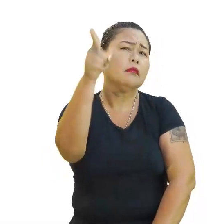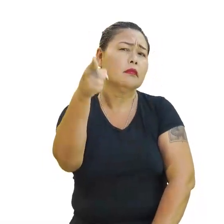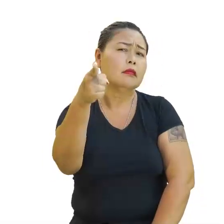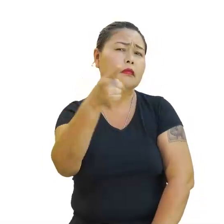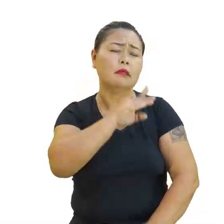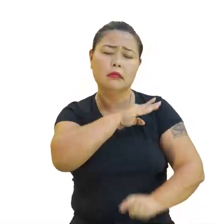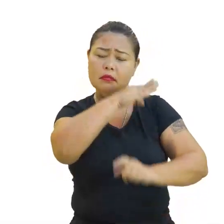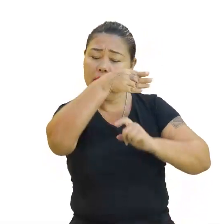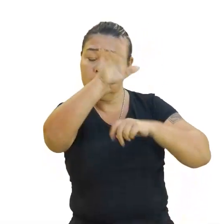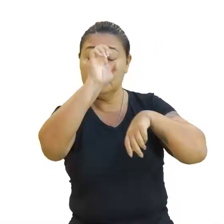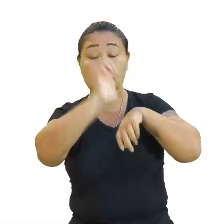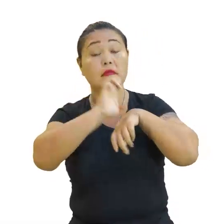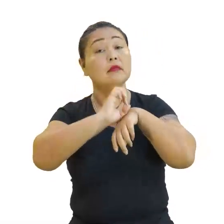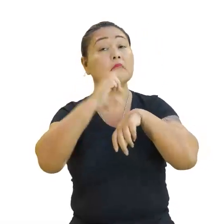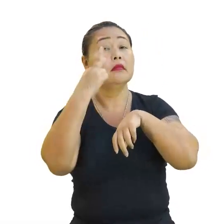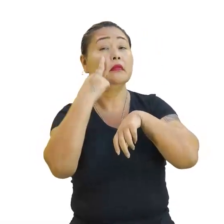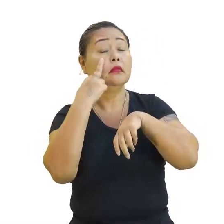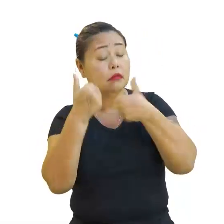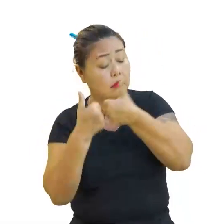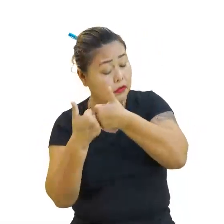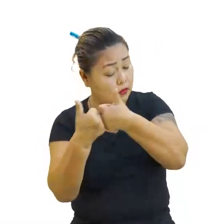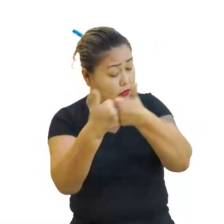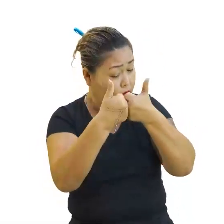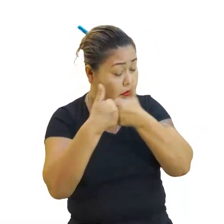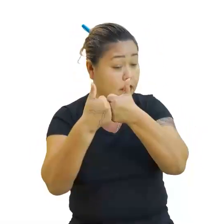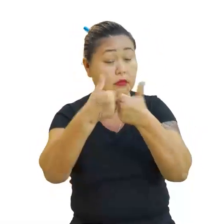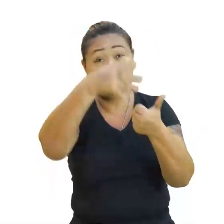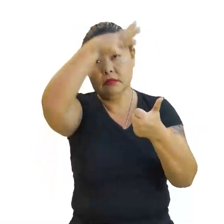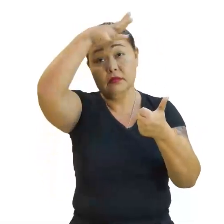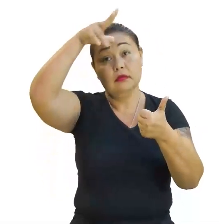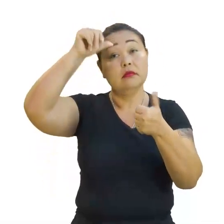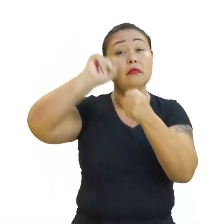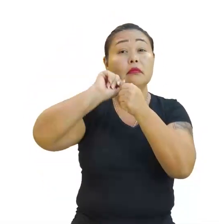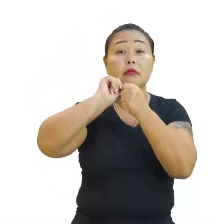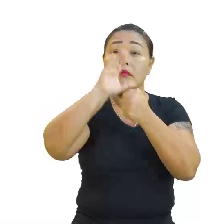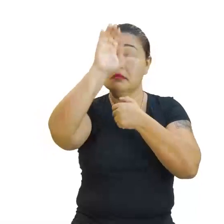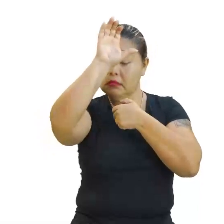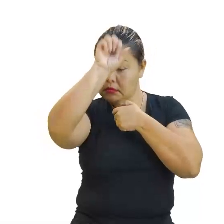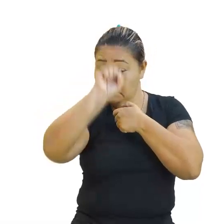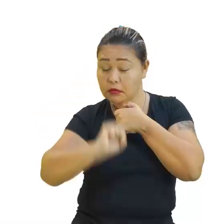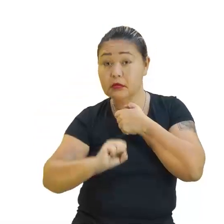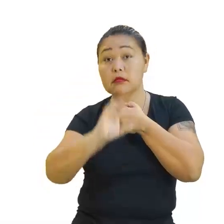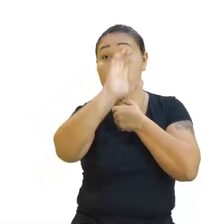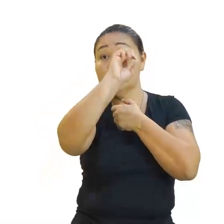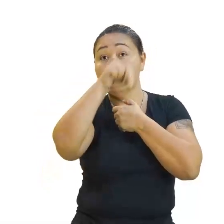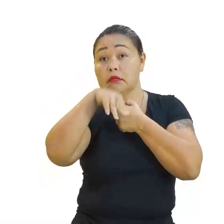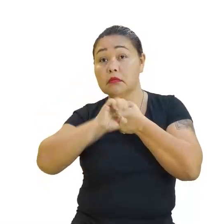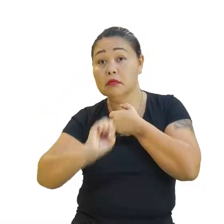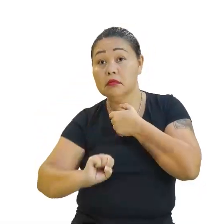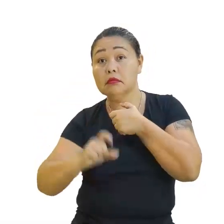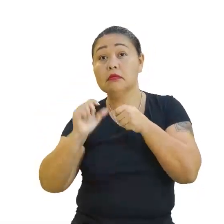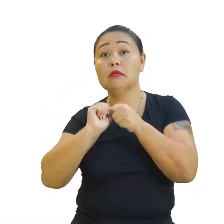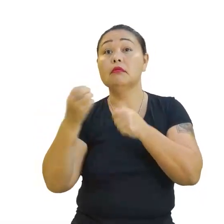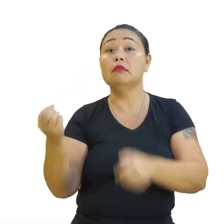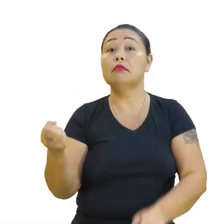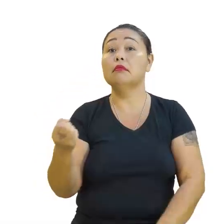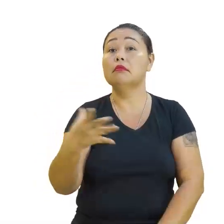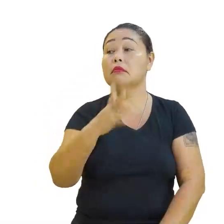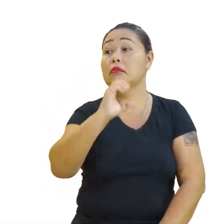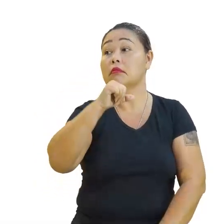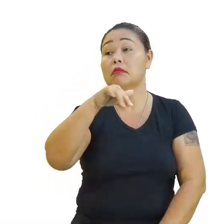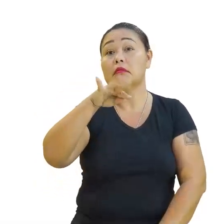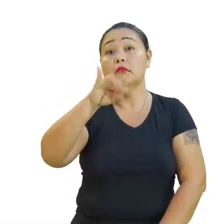extremo de Rondônia. Chegando já pertinho do Mato Grosso. No Cone Sul. Nova Conquista em Vilhena.